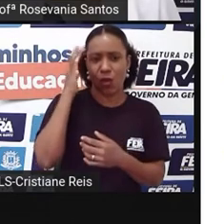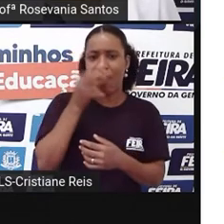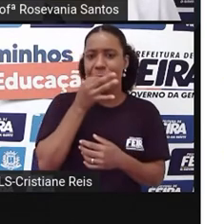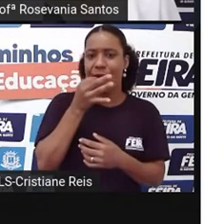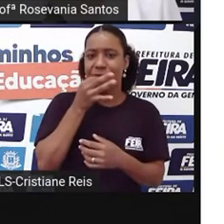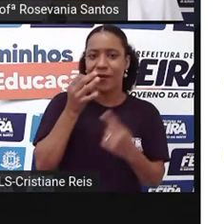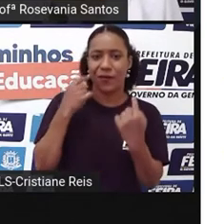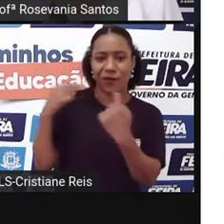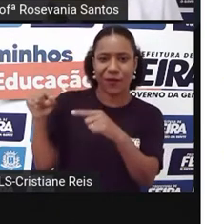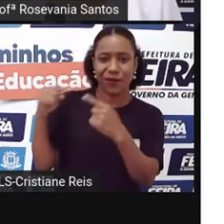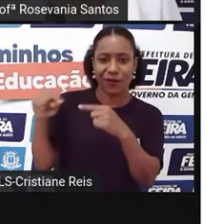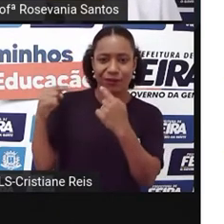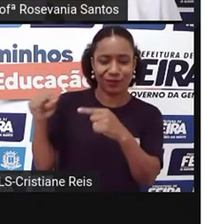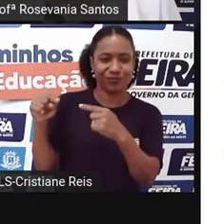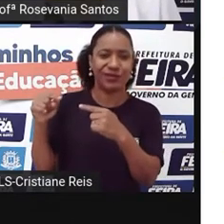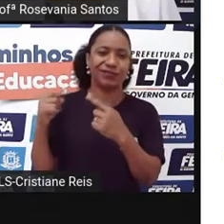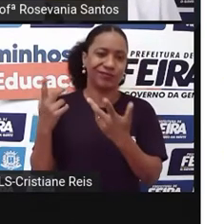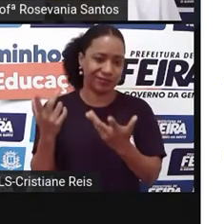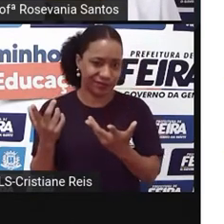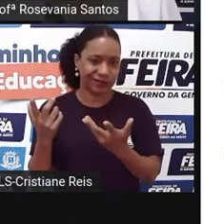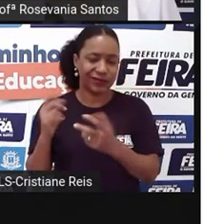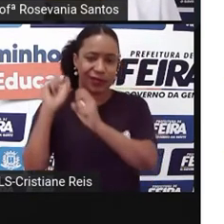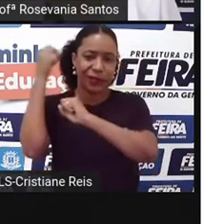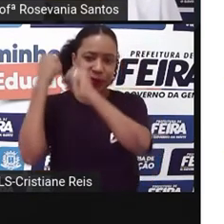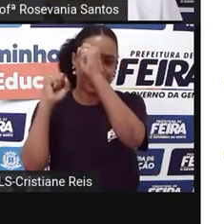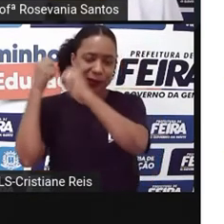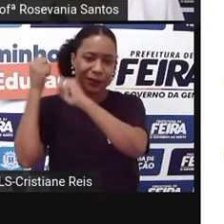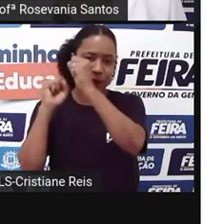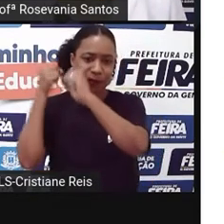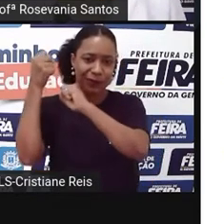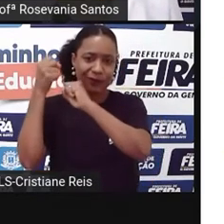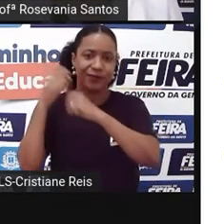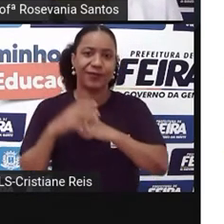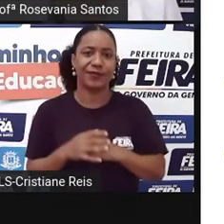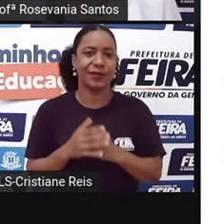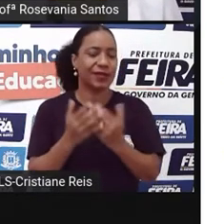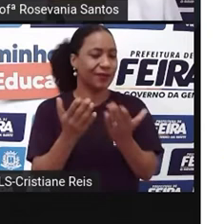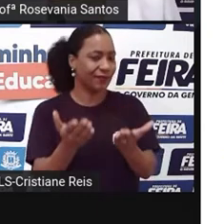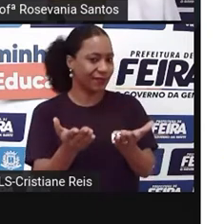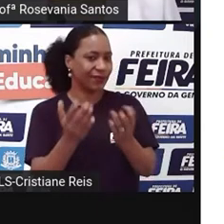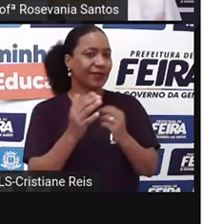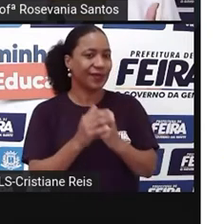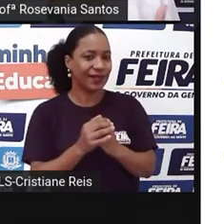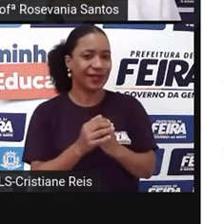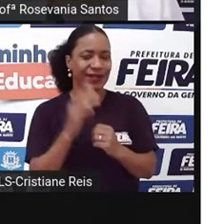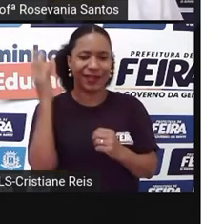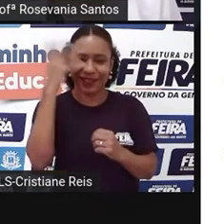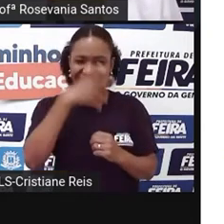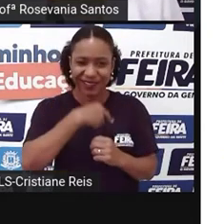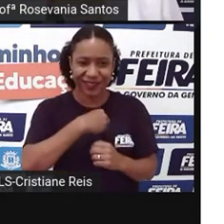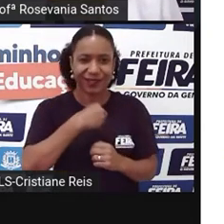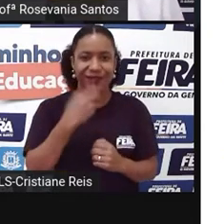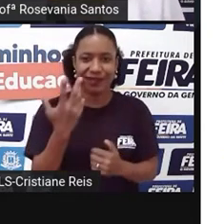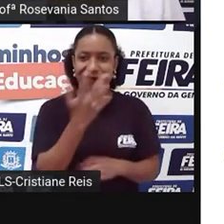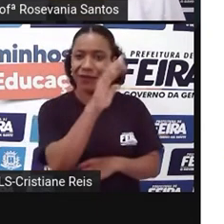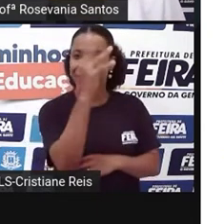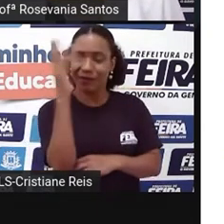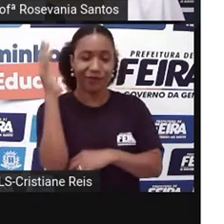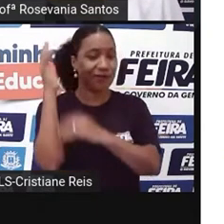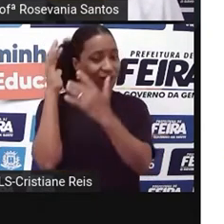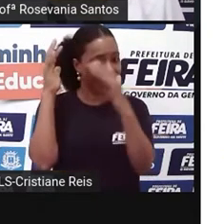como é lindo, né, essa parte aqui da Zona Franca de Manaus. Nem parece a região, né, assim, de floresta, né.